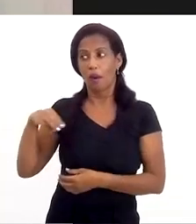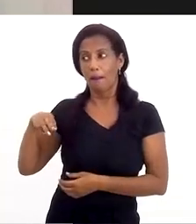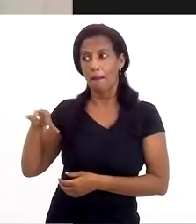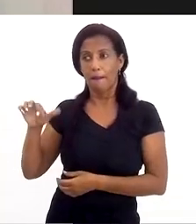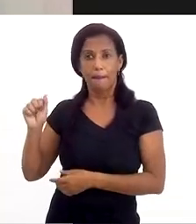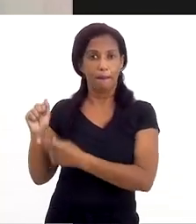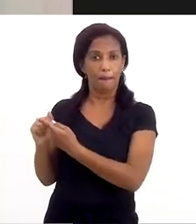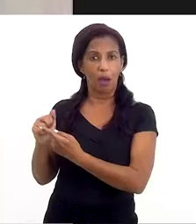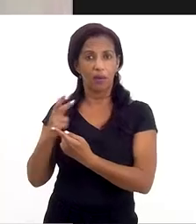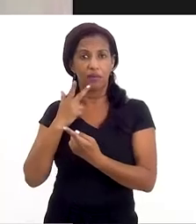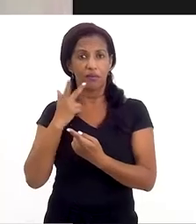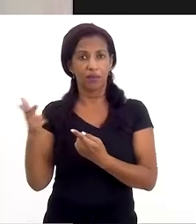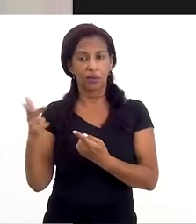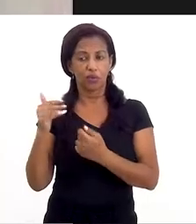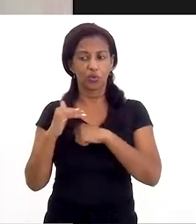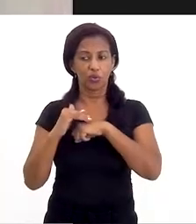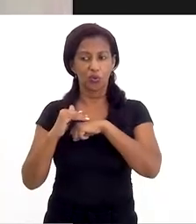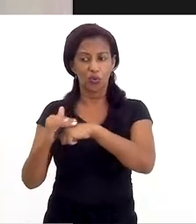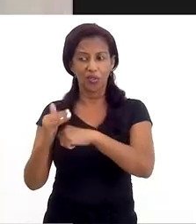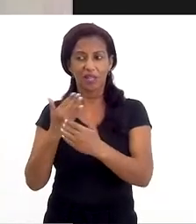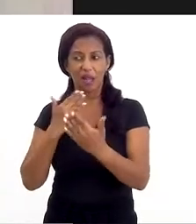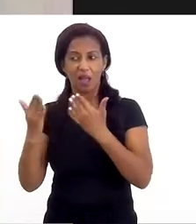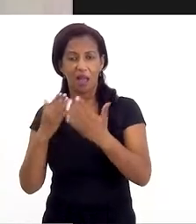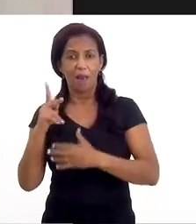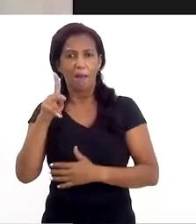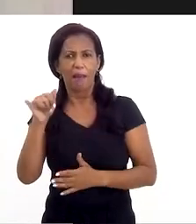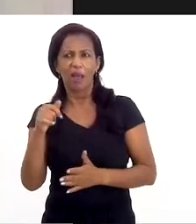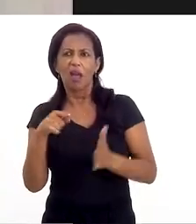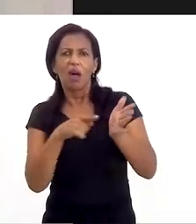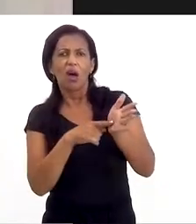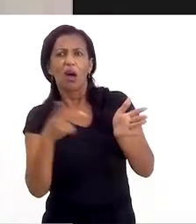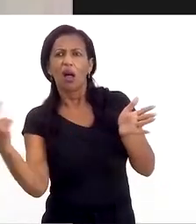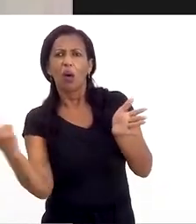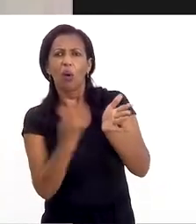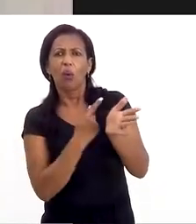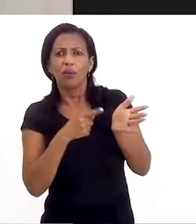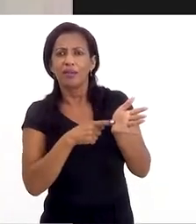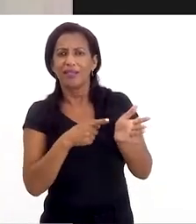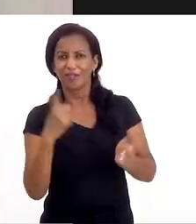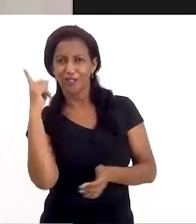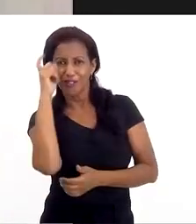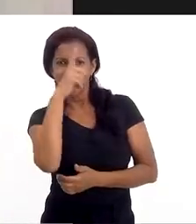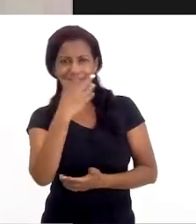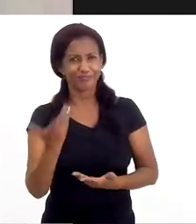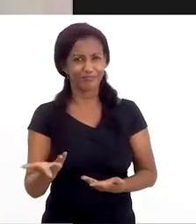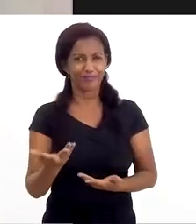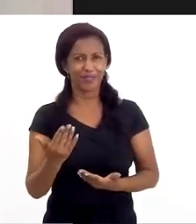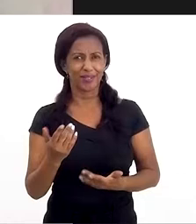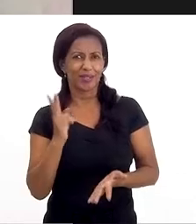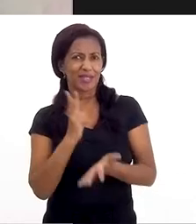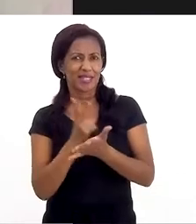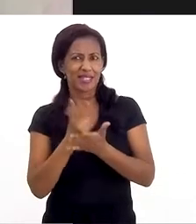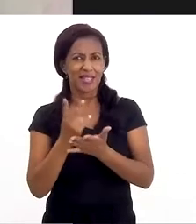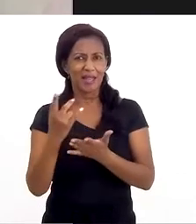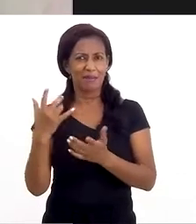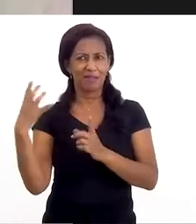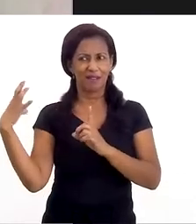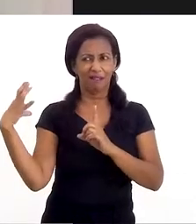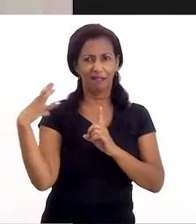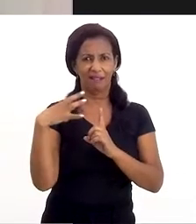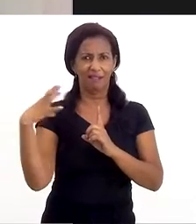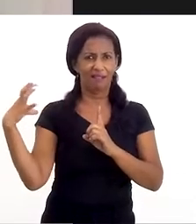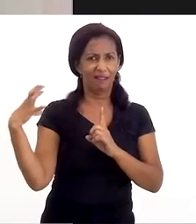bem colocou, de ter essa abertura de conversar com os pais e dizer o que está acontecendo, né? E cada vez mais ela vai sendo